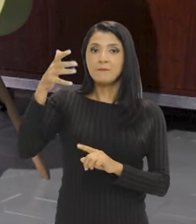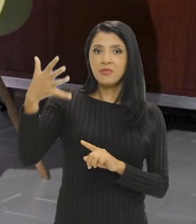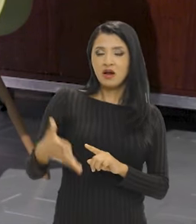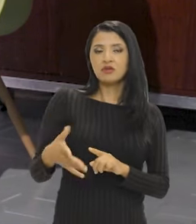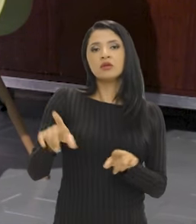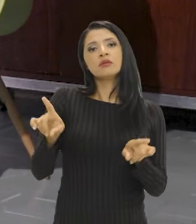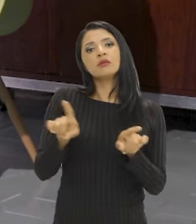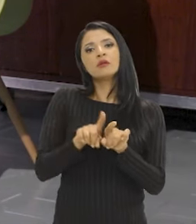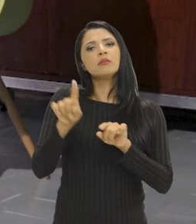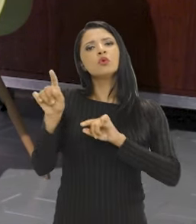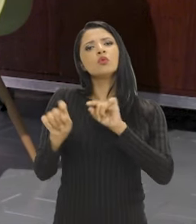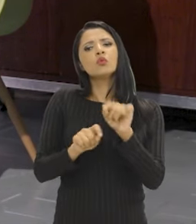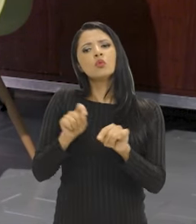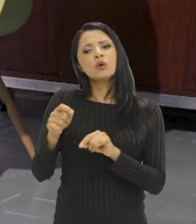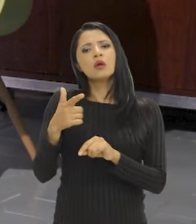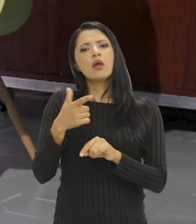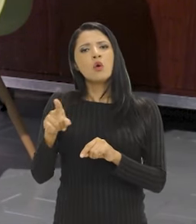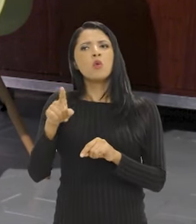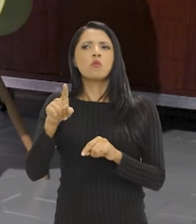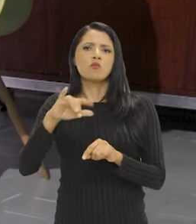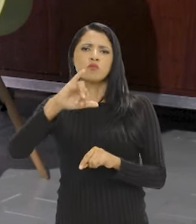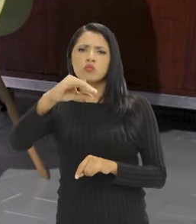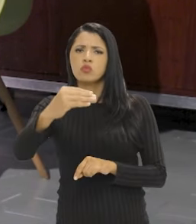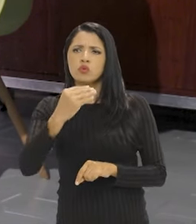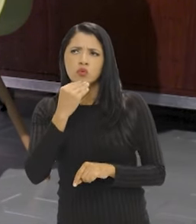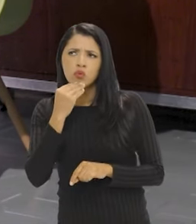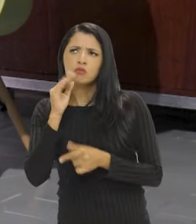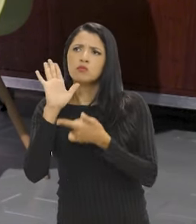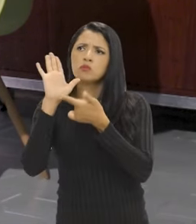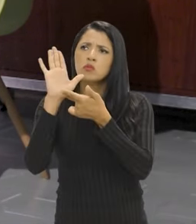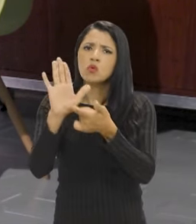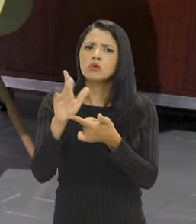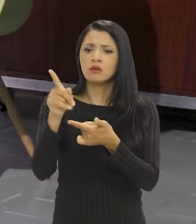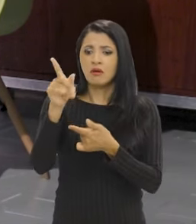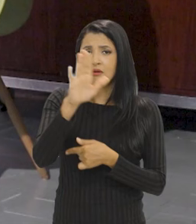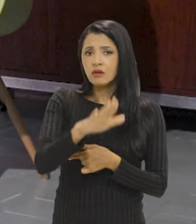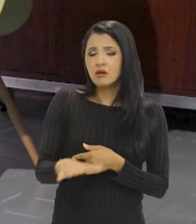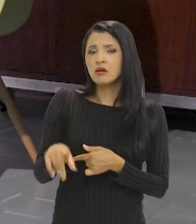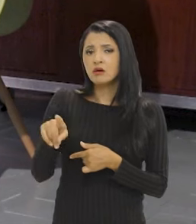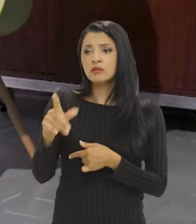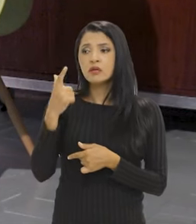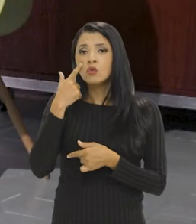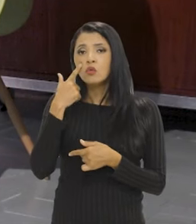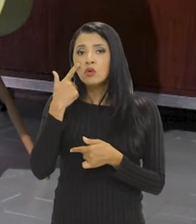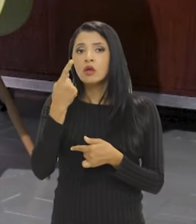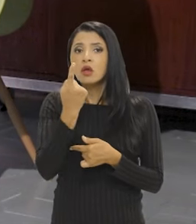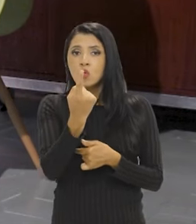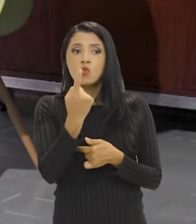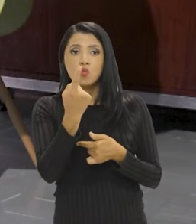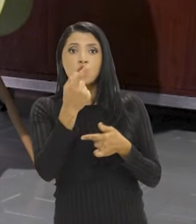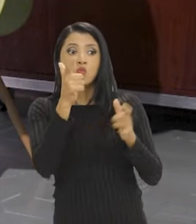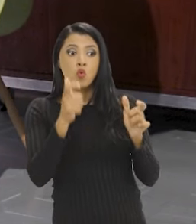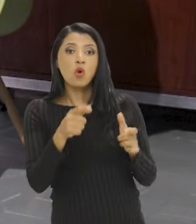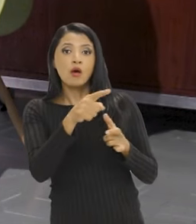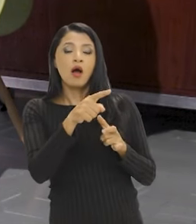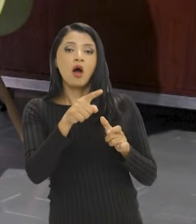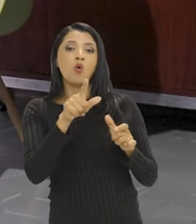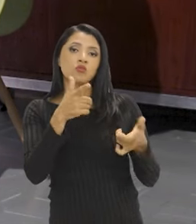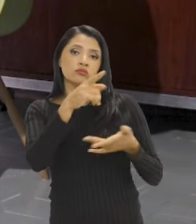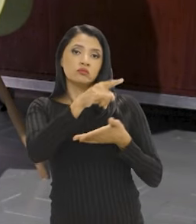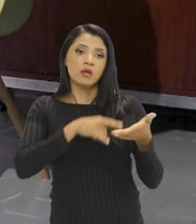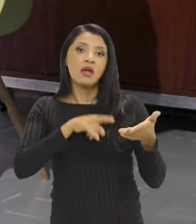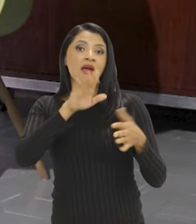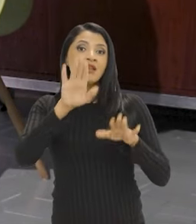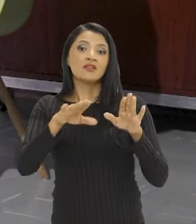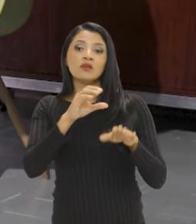Mágica, que era, inclusive, uma oportunidade de expor a crianças uma parte do acervo que